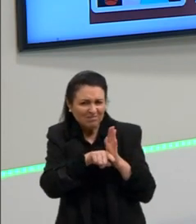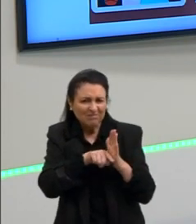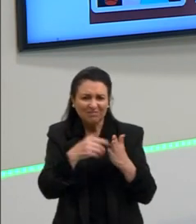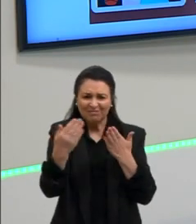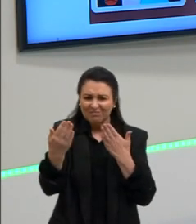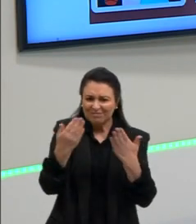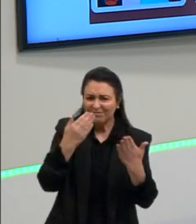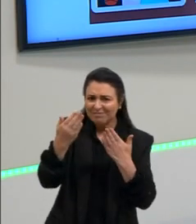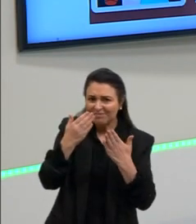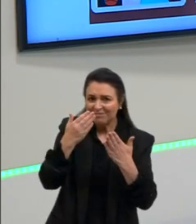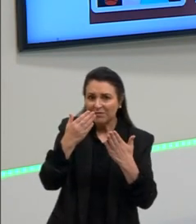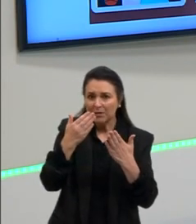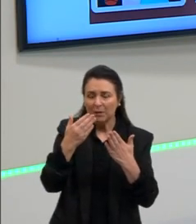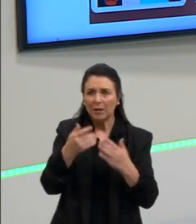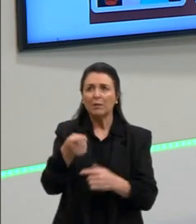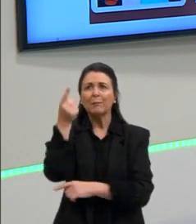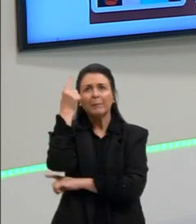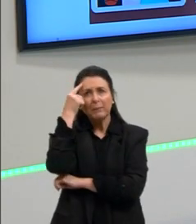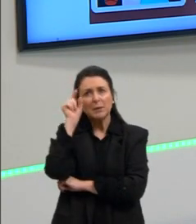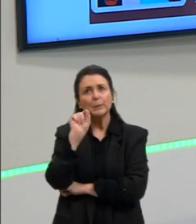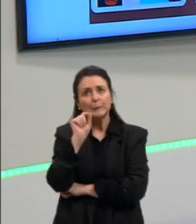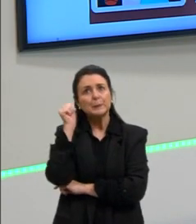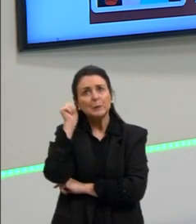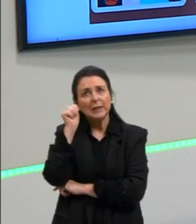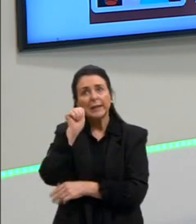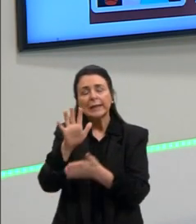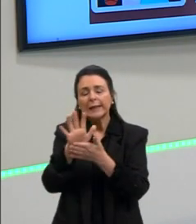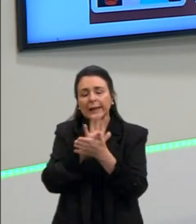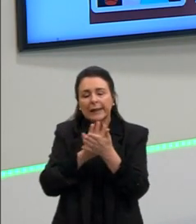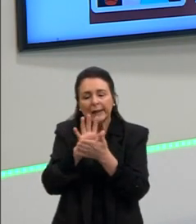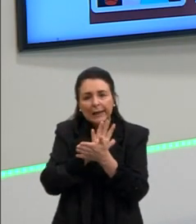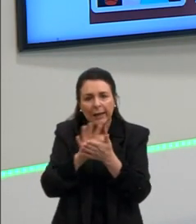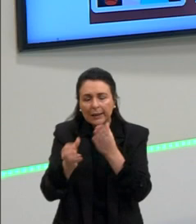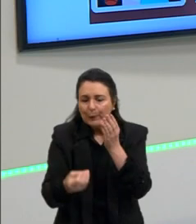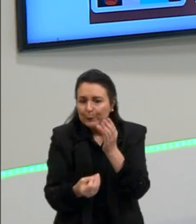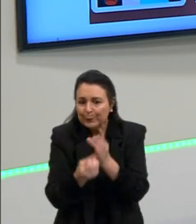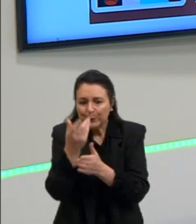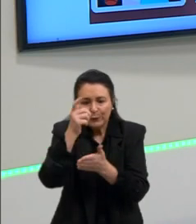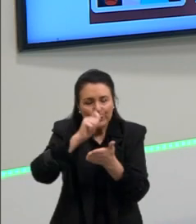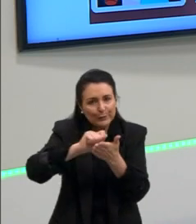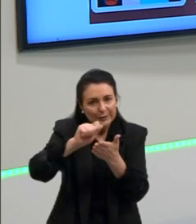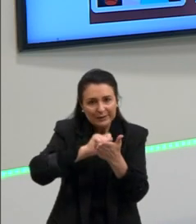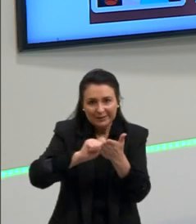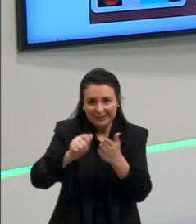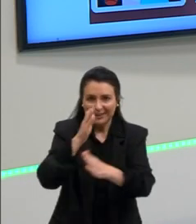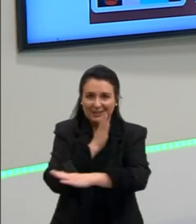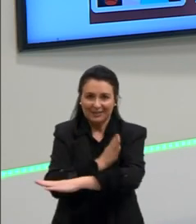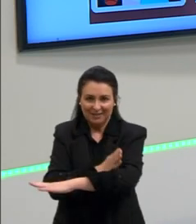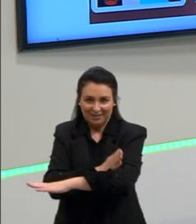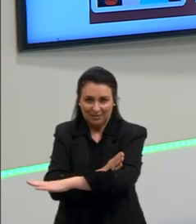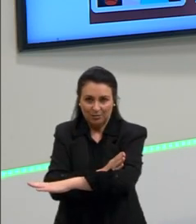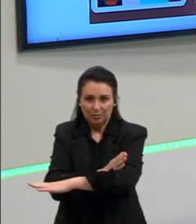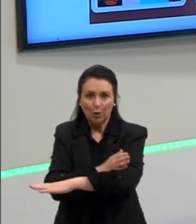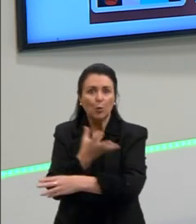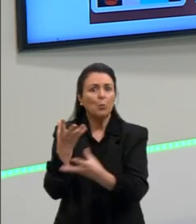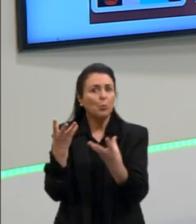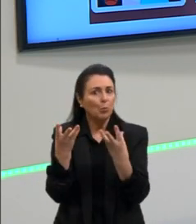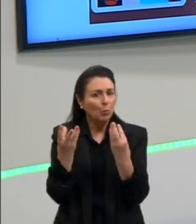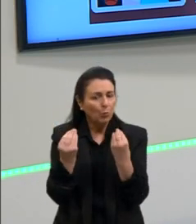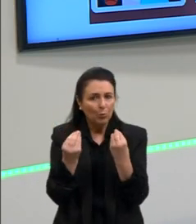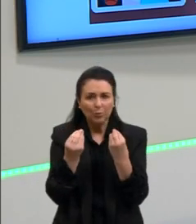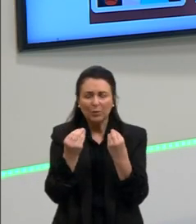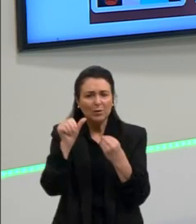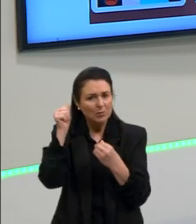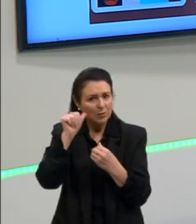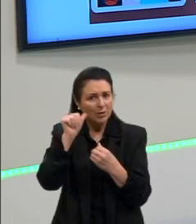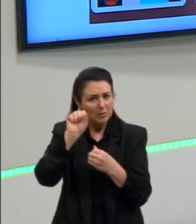pensa? que as mulheres não escreviam durante a Idade Média, o que é uma falácia, então, existem muitas mulheres, não tantas, as mulheres